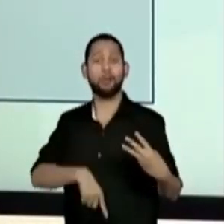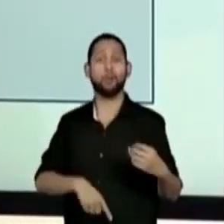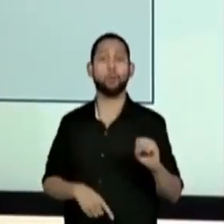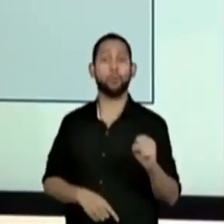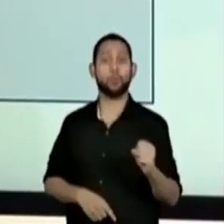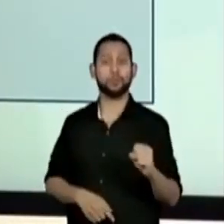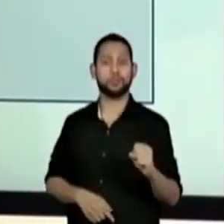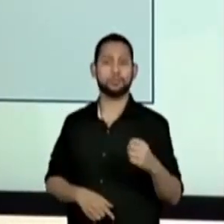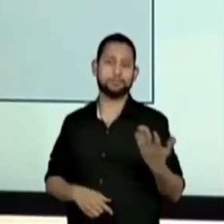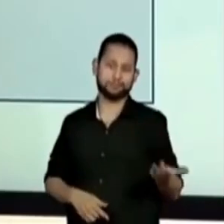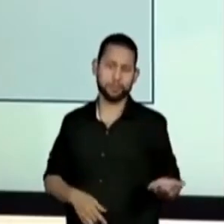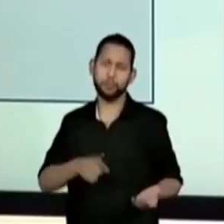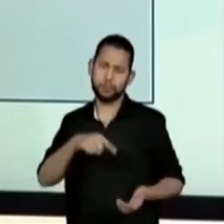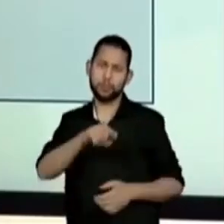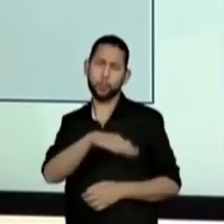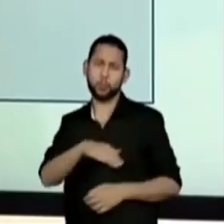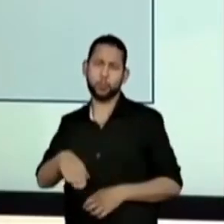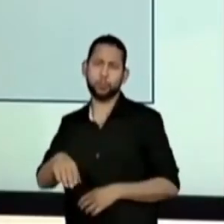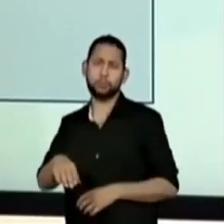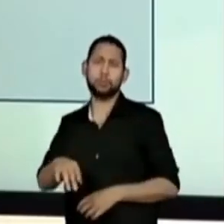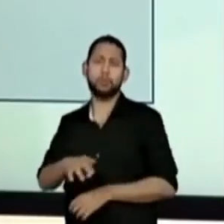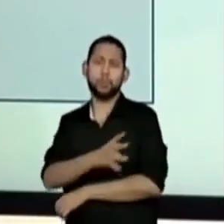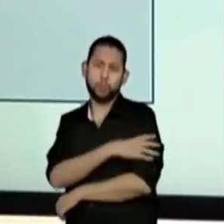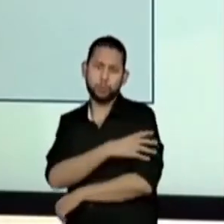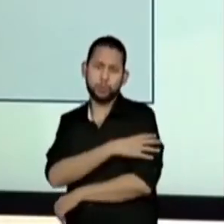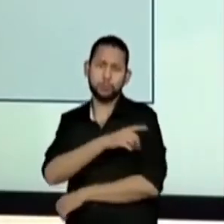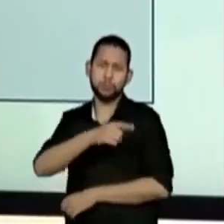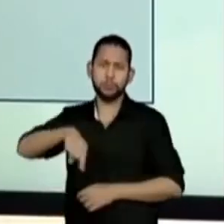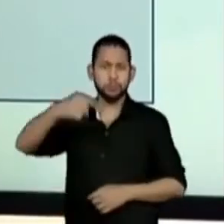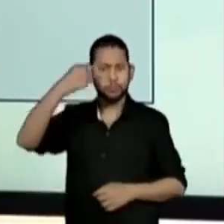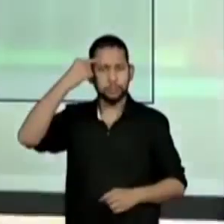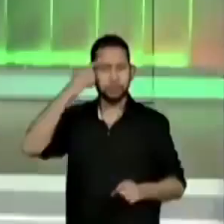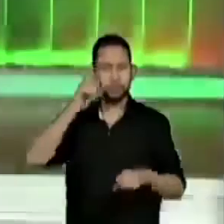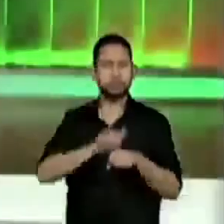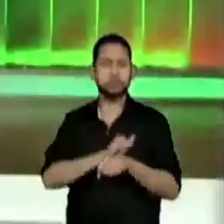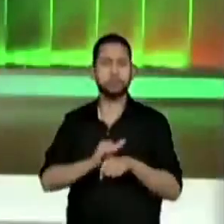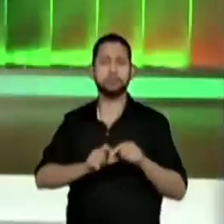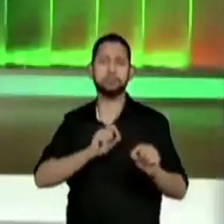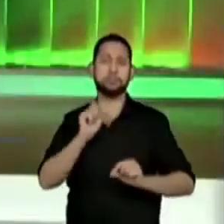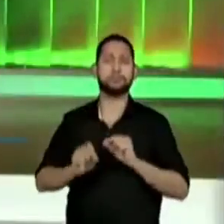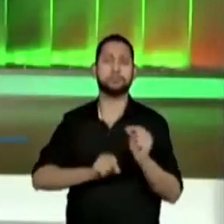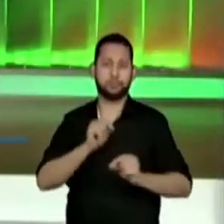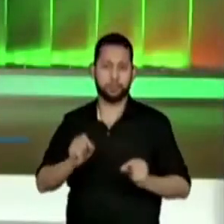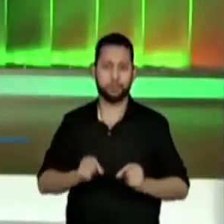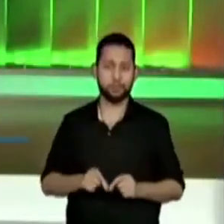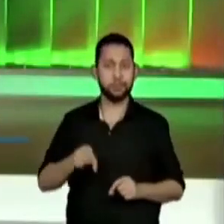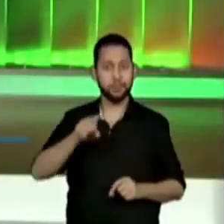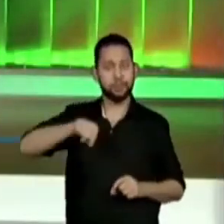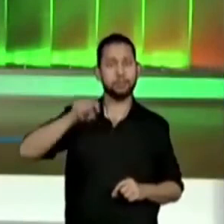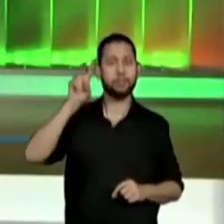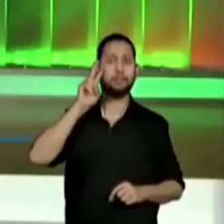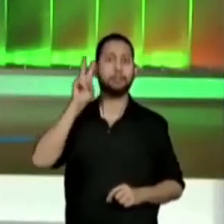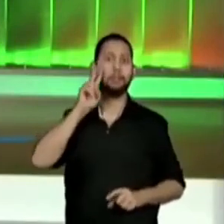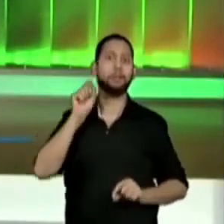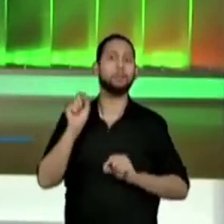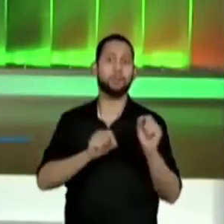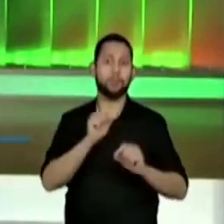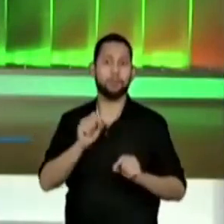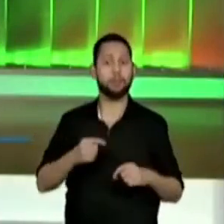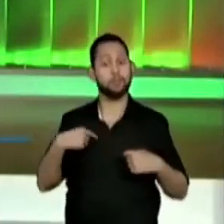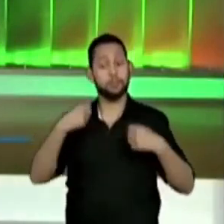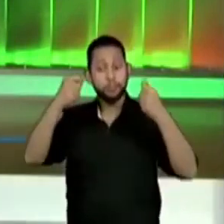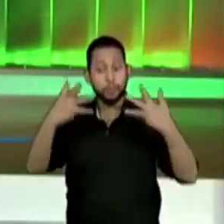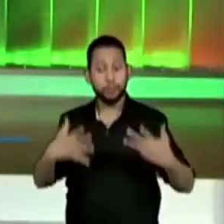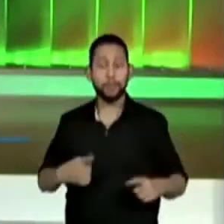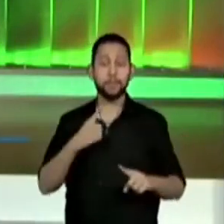dezesseis. Você, aluno do quarto ano, o vocês têm que pensar sobre essa estratégia, né? E lembrar. A gente está falando de